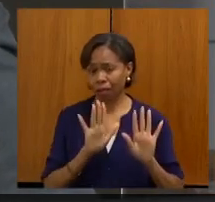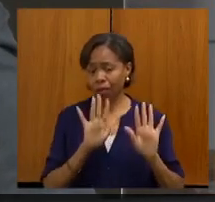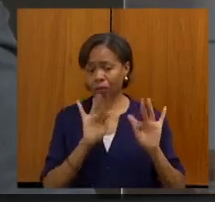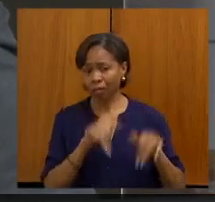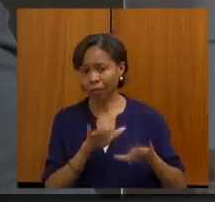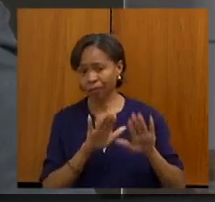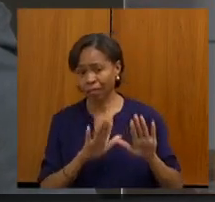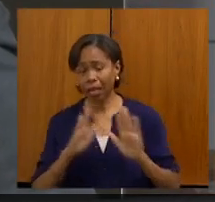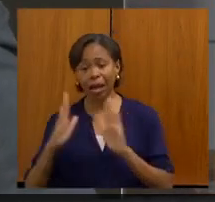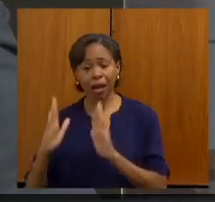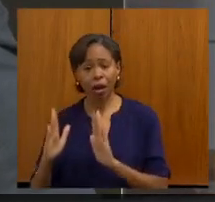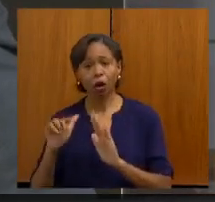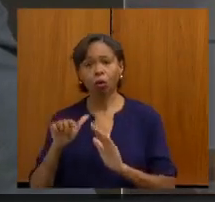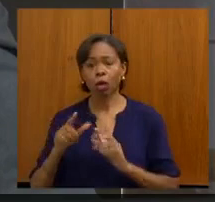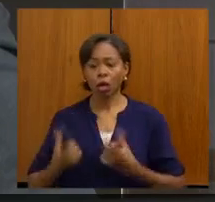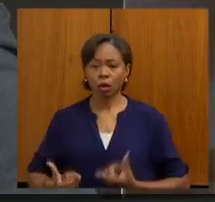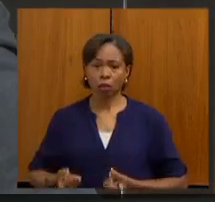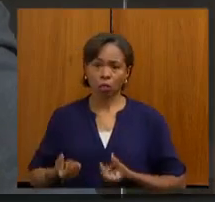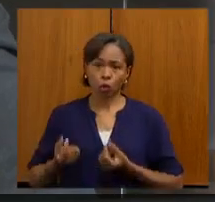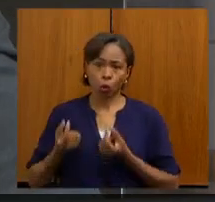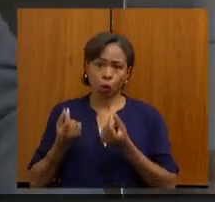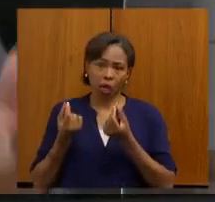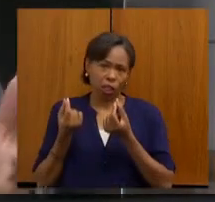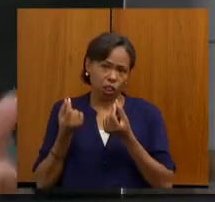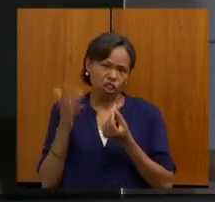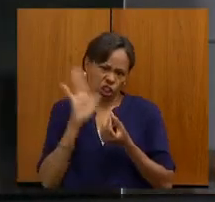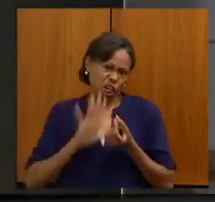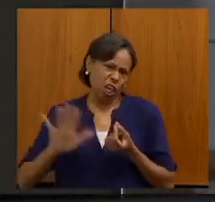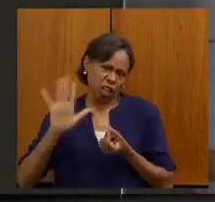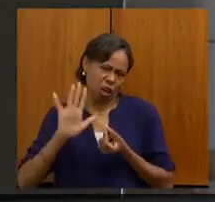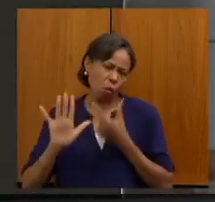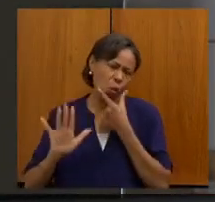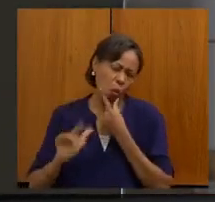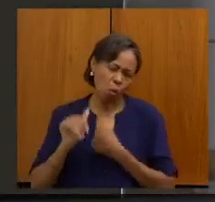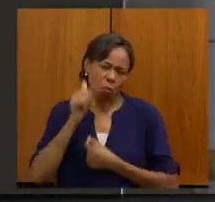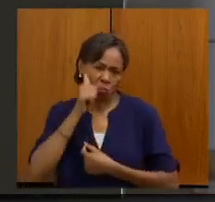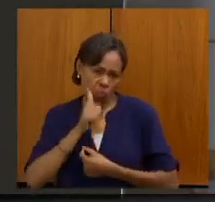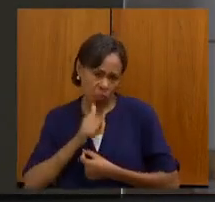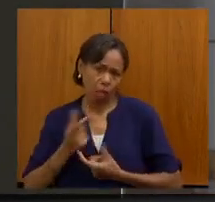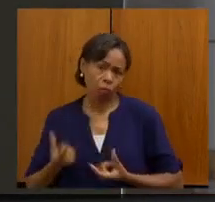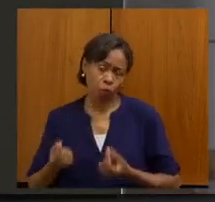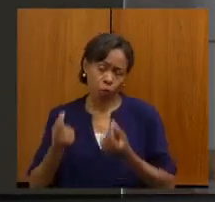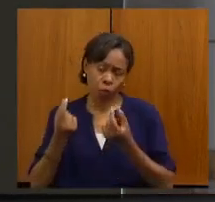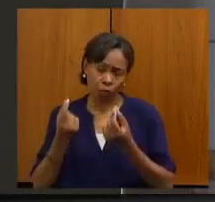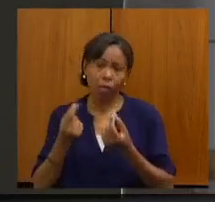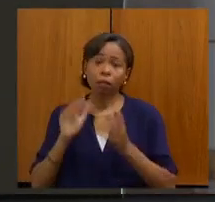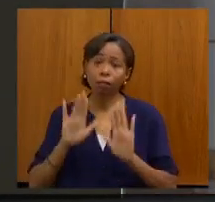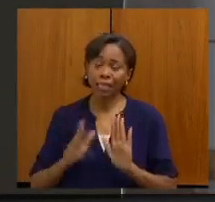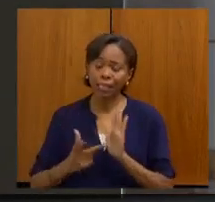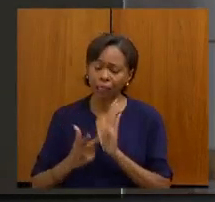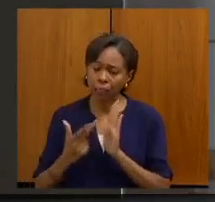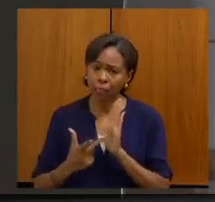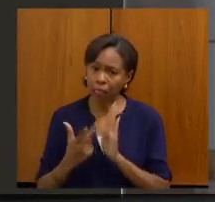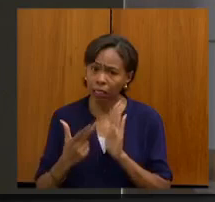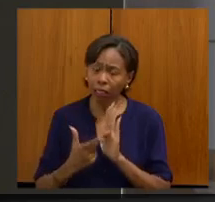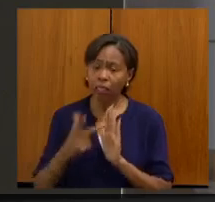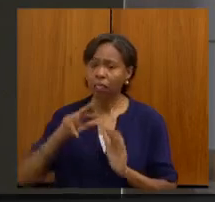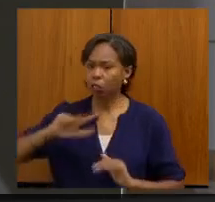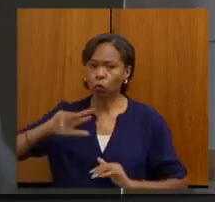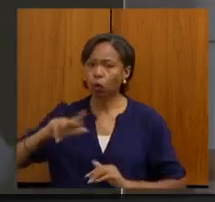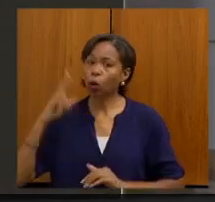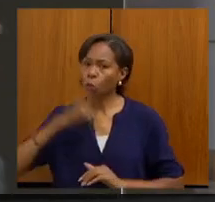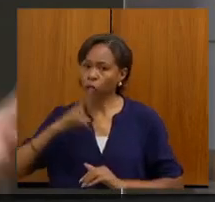o câncer, como um modo geral, seja para o homem, seja para a mulher, eu tenho certeza que as nossas cirurgias eletivas estão